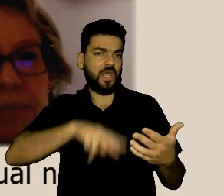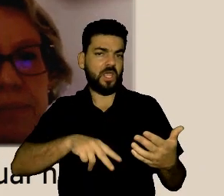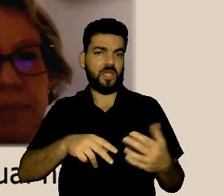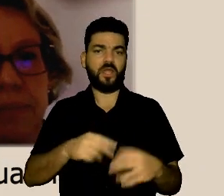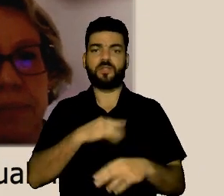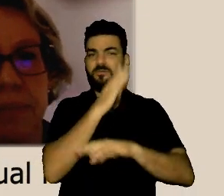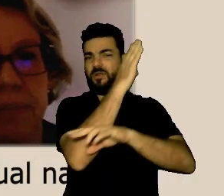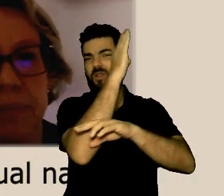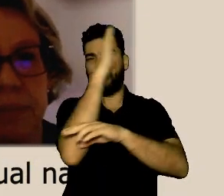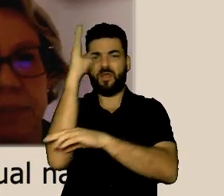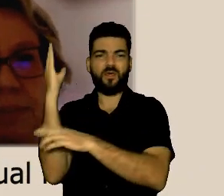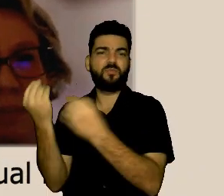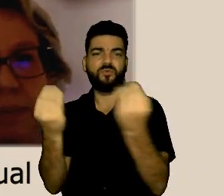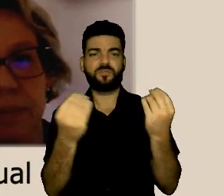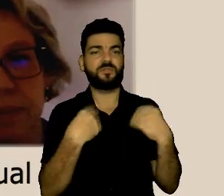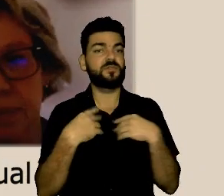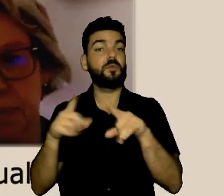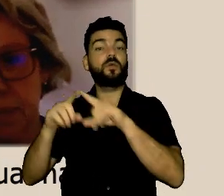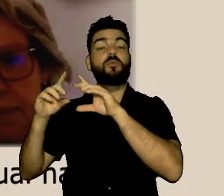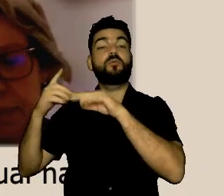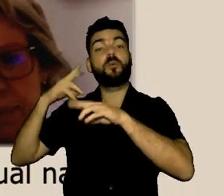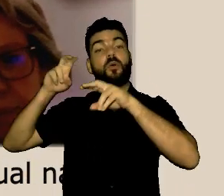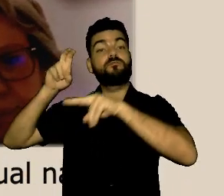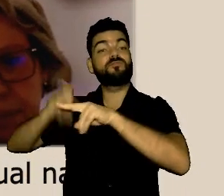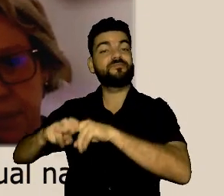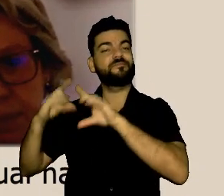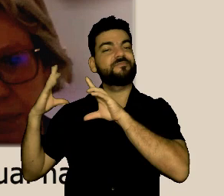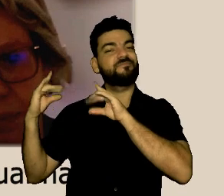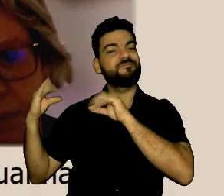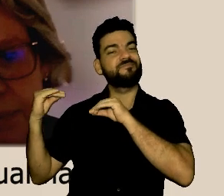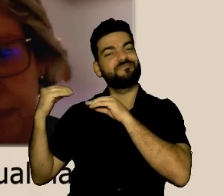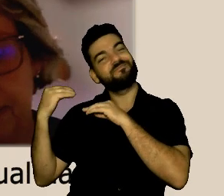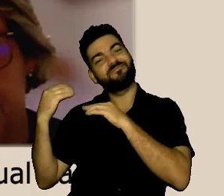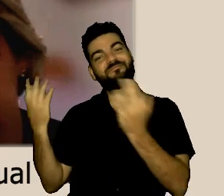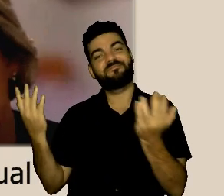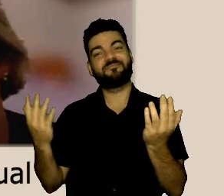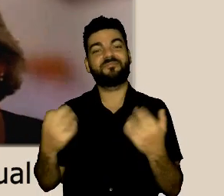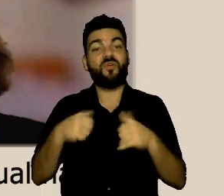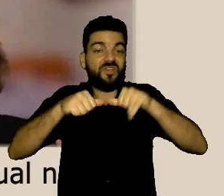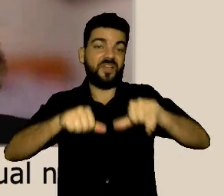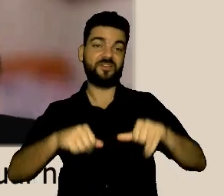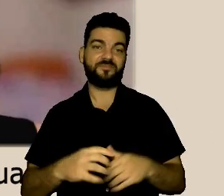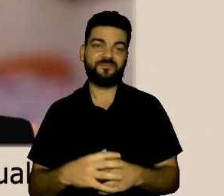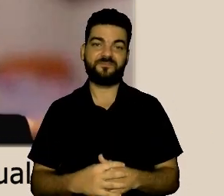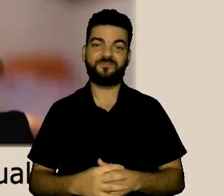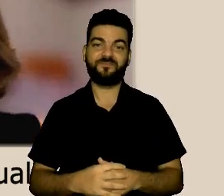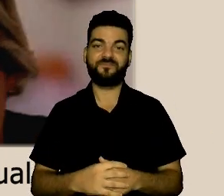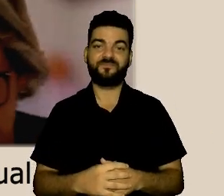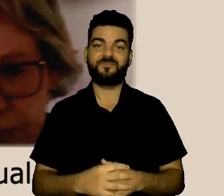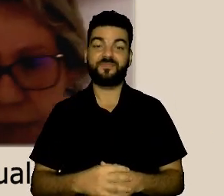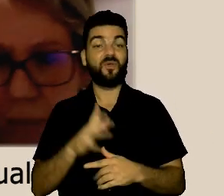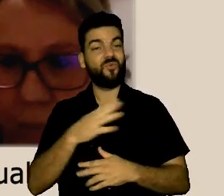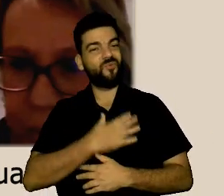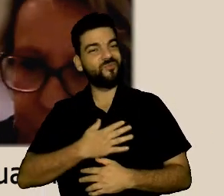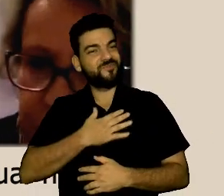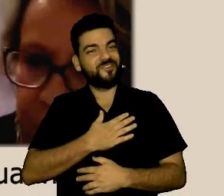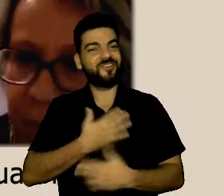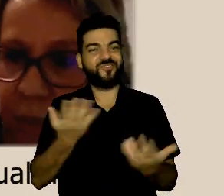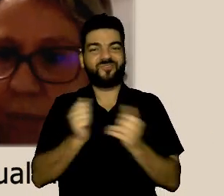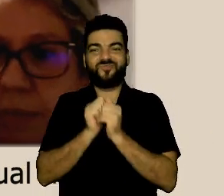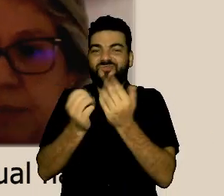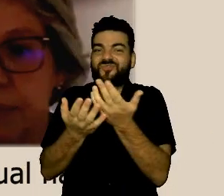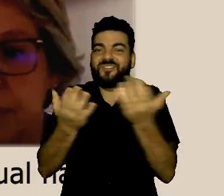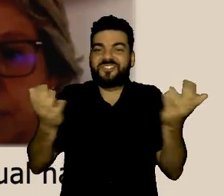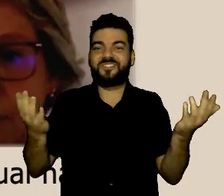estudo. É um grande prazer estar aqui, na pessoa de doutora Terezinha, cumprimento a todos os